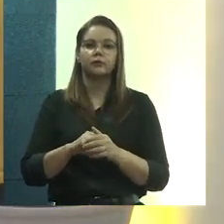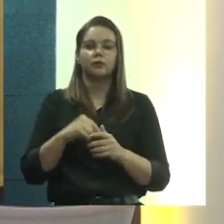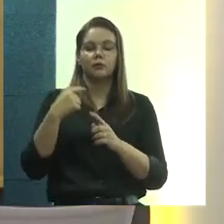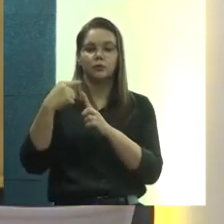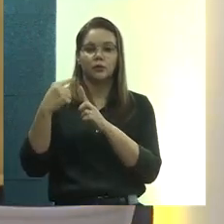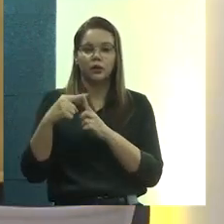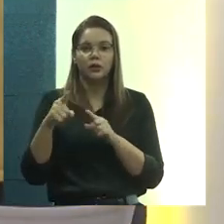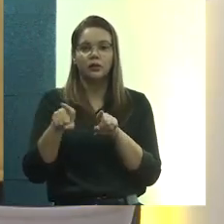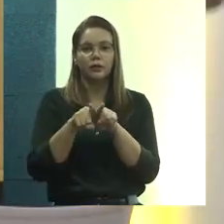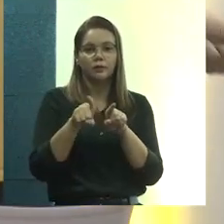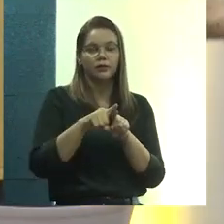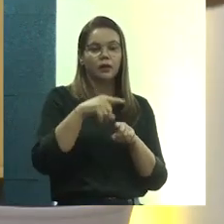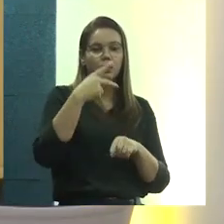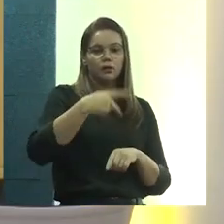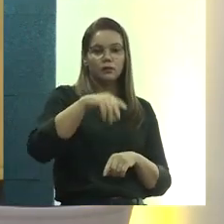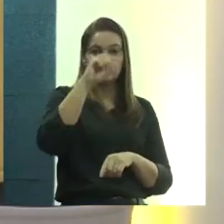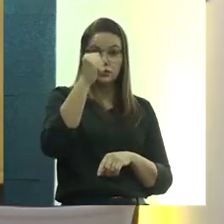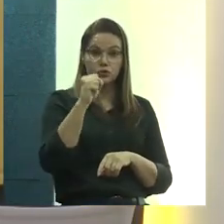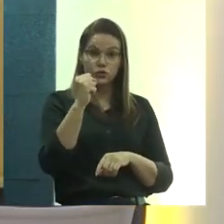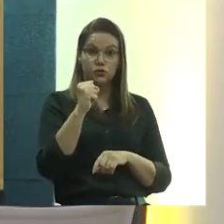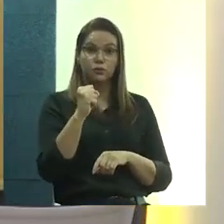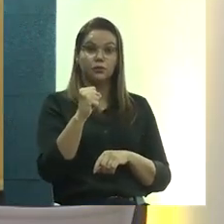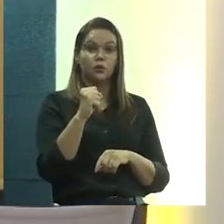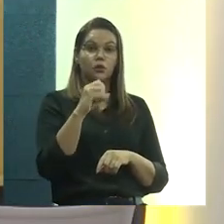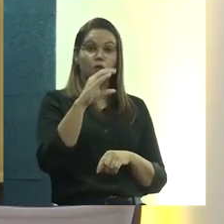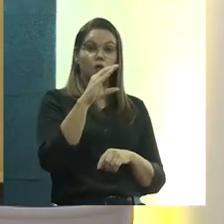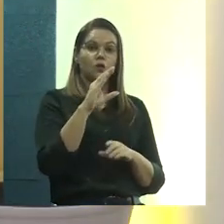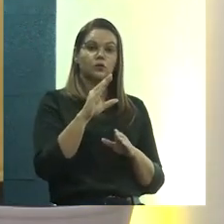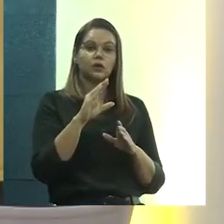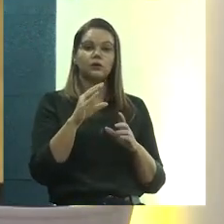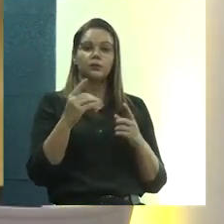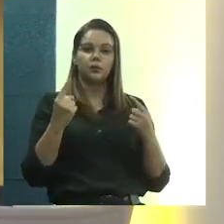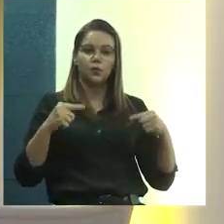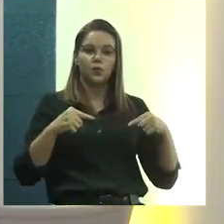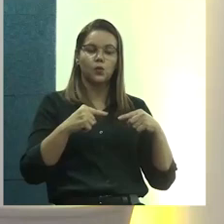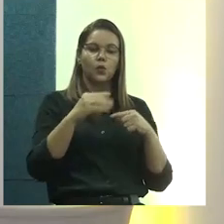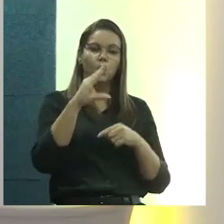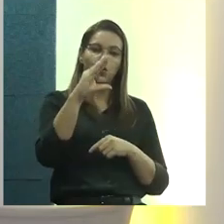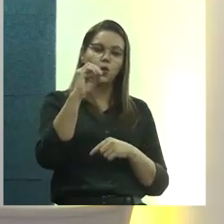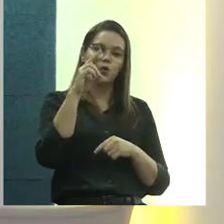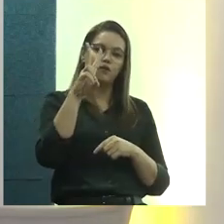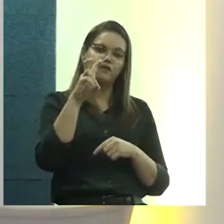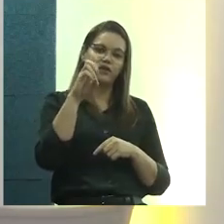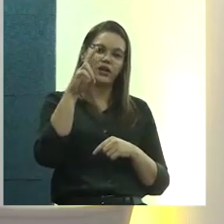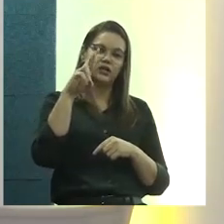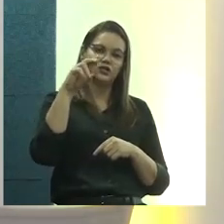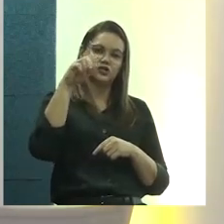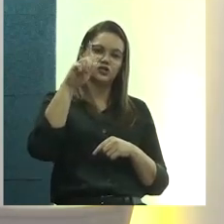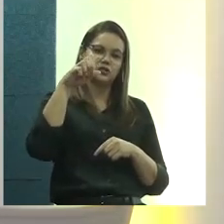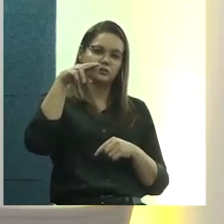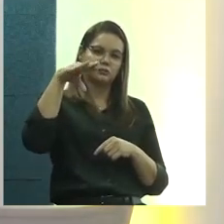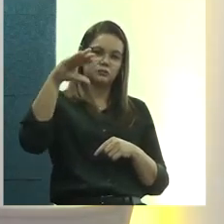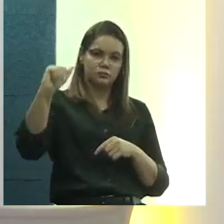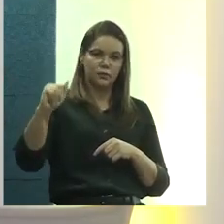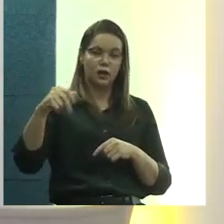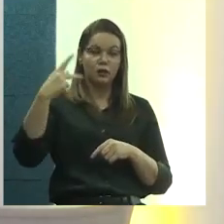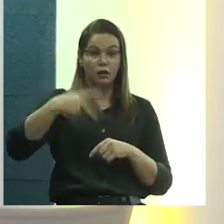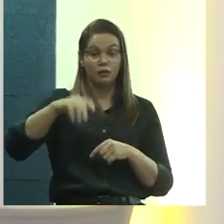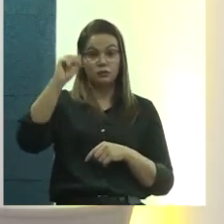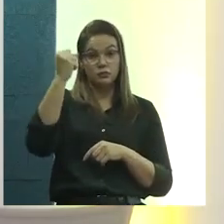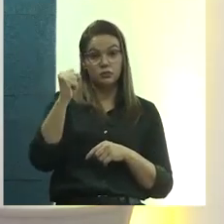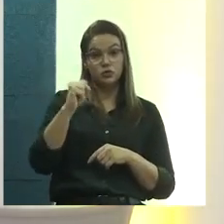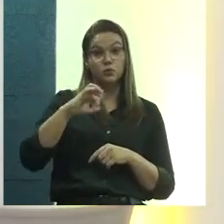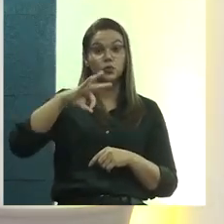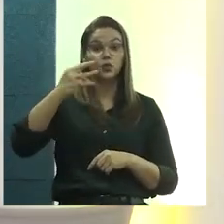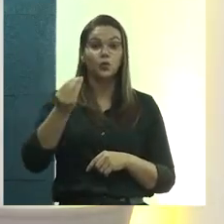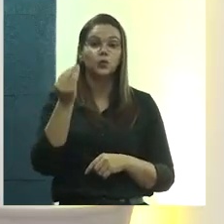Convergência e fortalecimento da TIS em Sergipe e convergência de recursos para a TIS. Então, a gente, tudo que aparece, todas as oportunidades, na realidade,